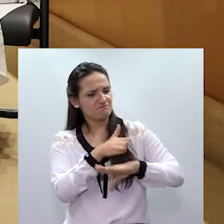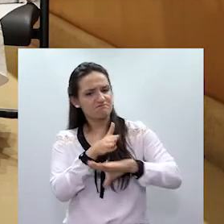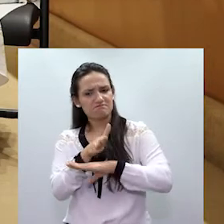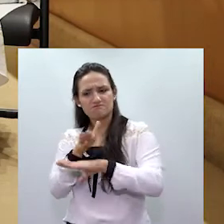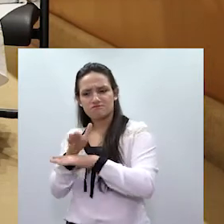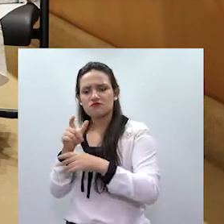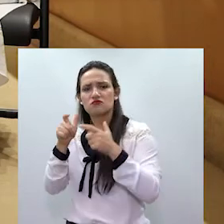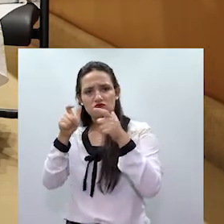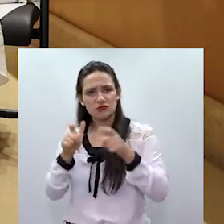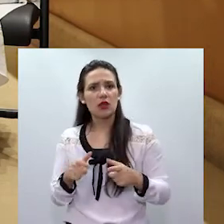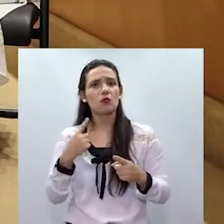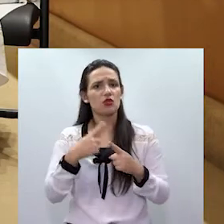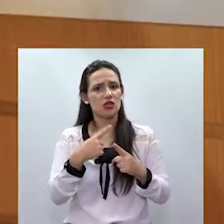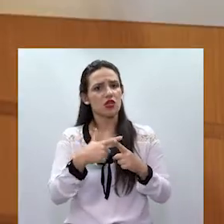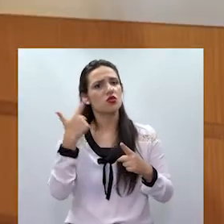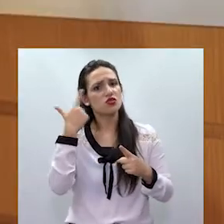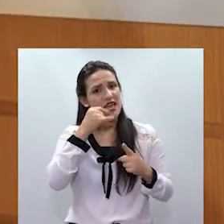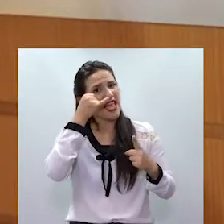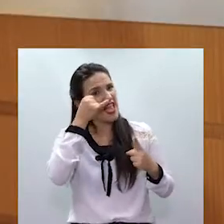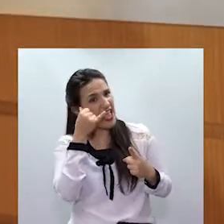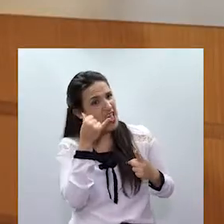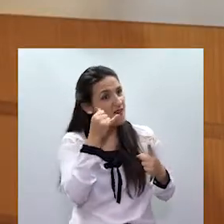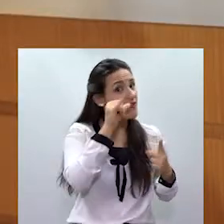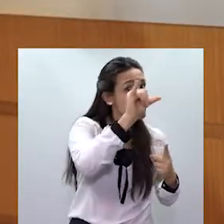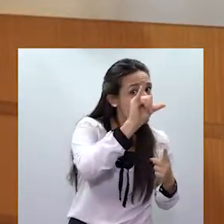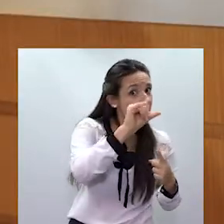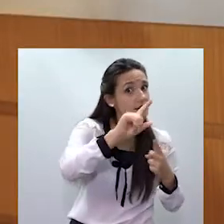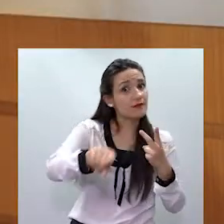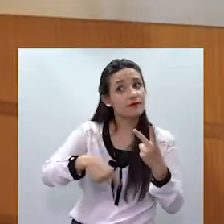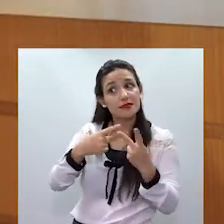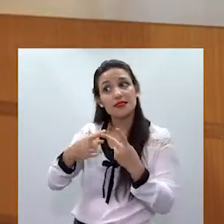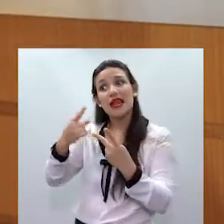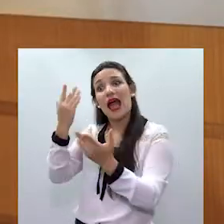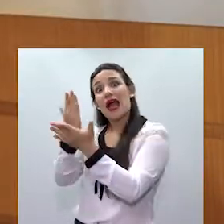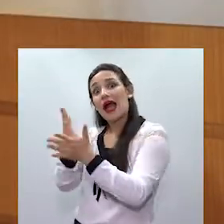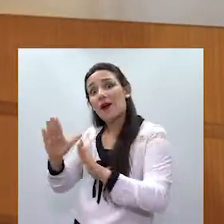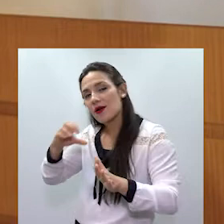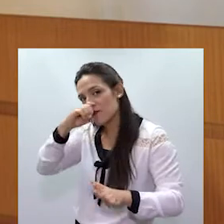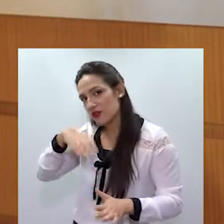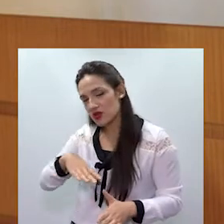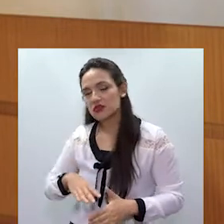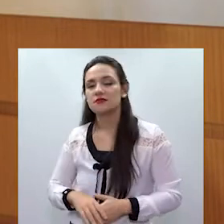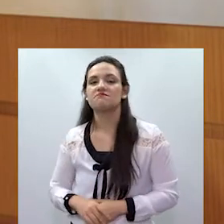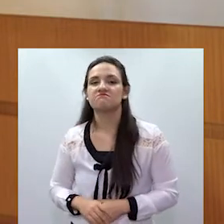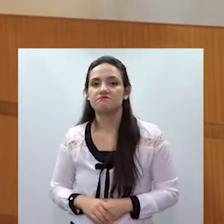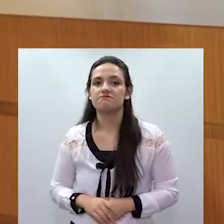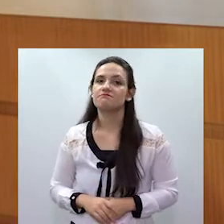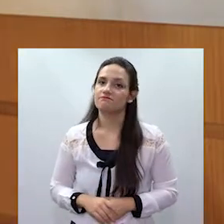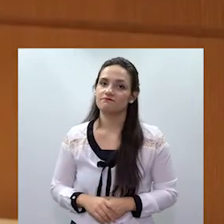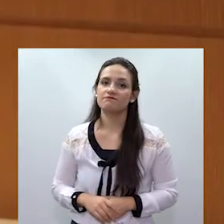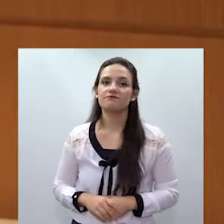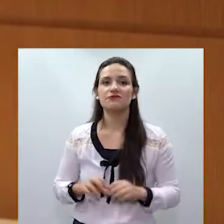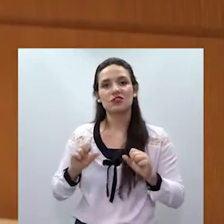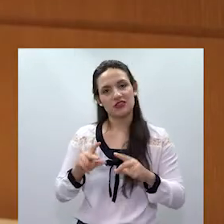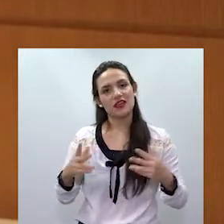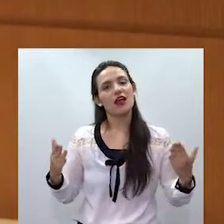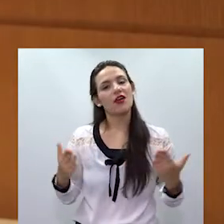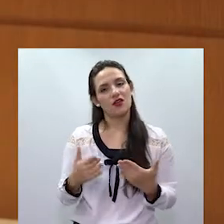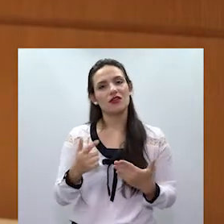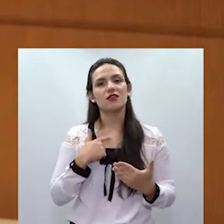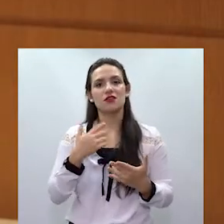quando a gente fala em combate, prevenção à violência doméstica e familiar contra a mulher. Então, a gente pode